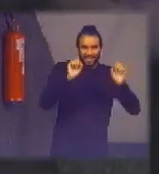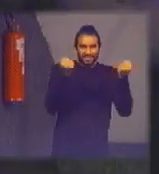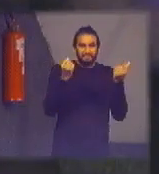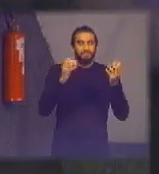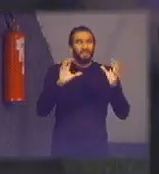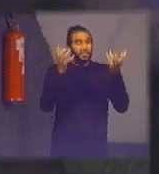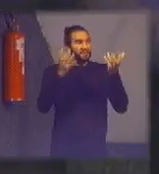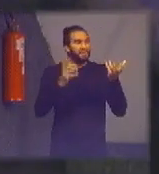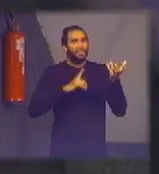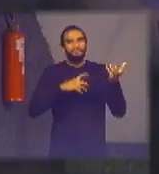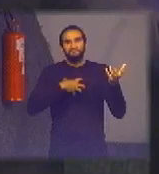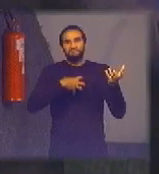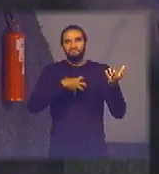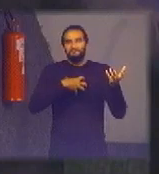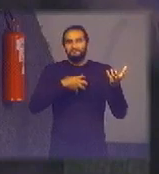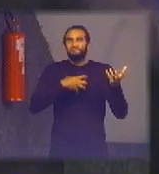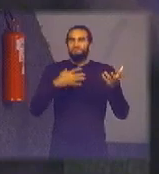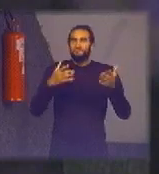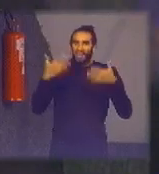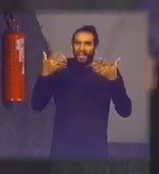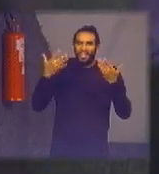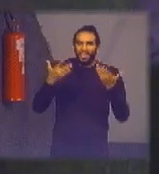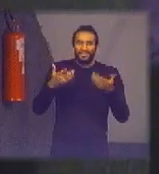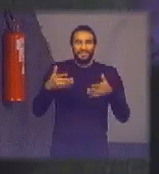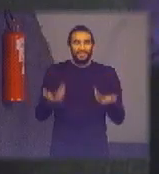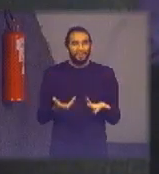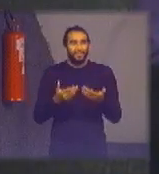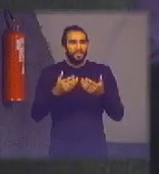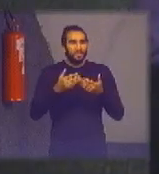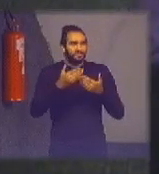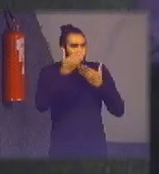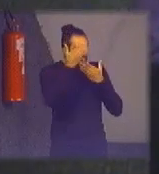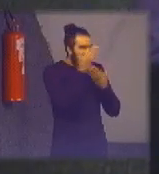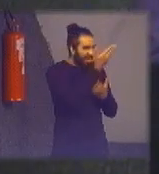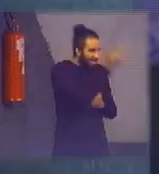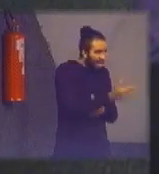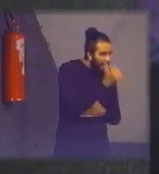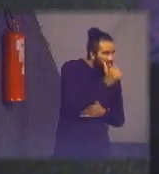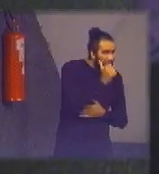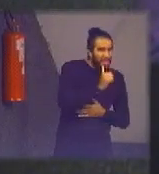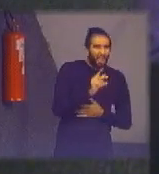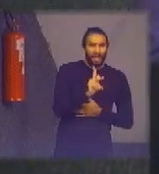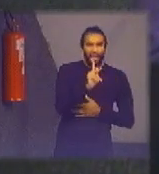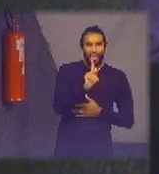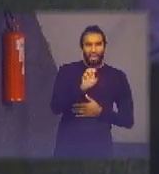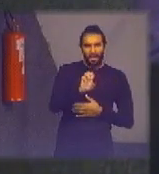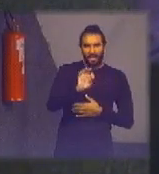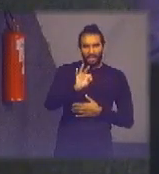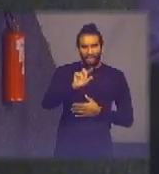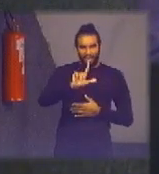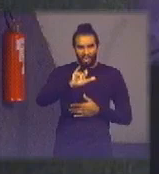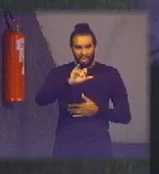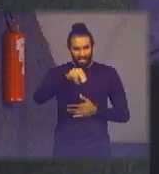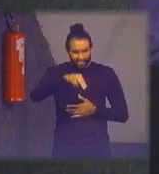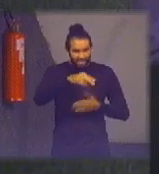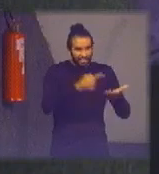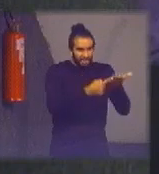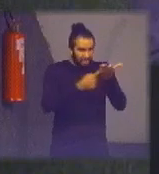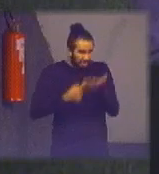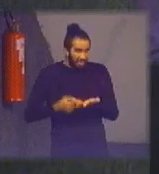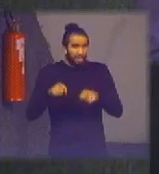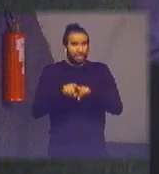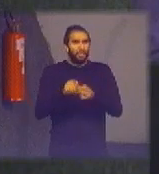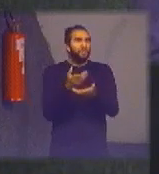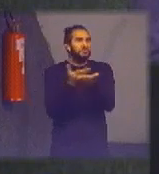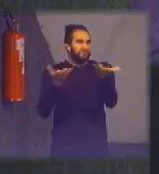de alegria então agradeço mais uma vez não tem como deixar de agradecer a Kathleen pelo convite e logicamente a todos os presentes